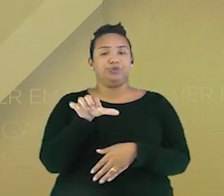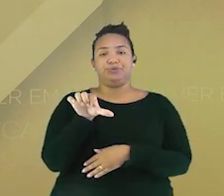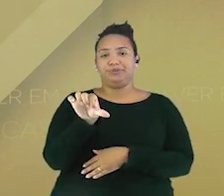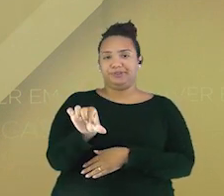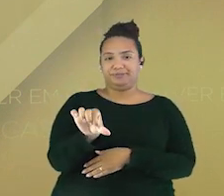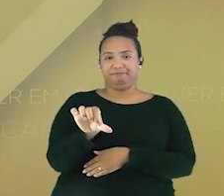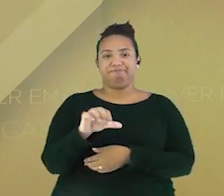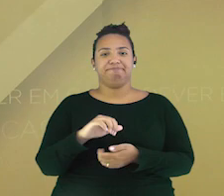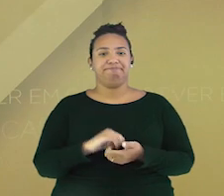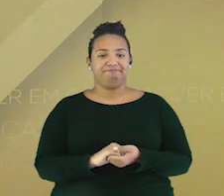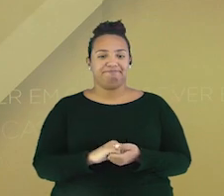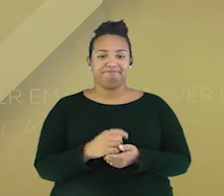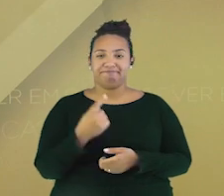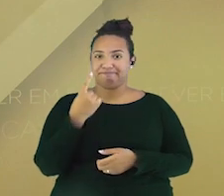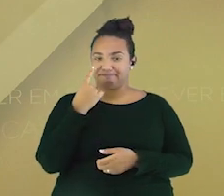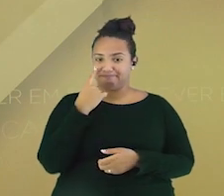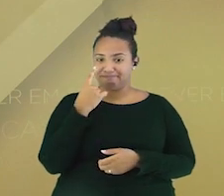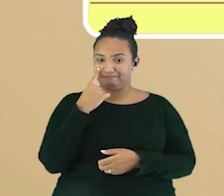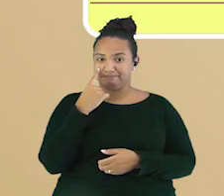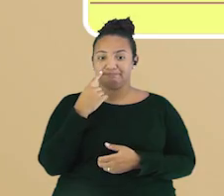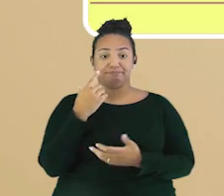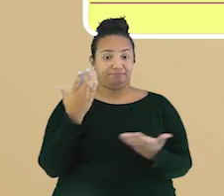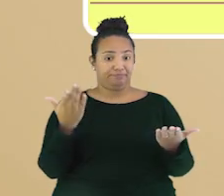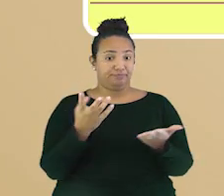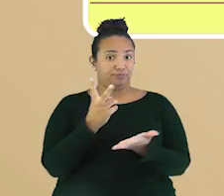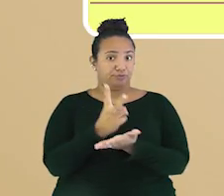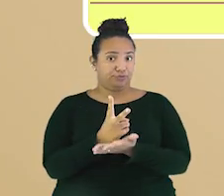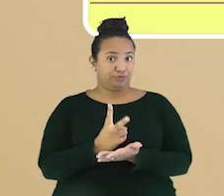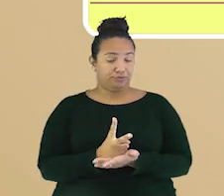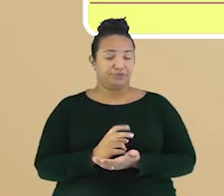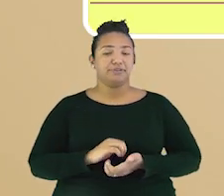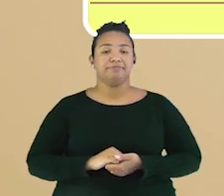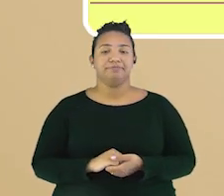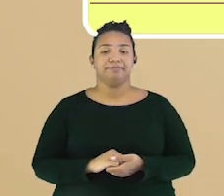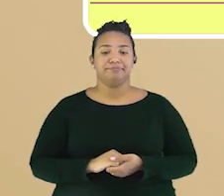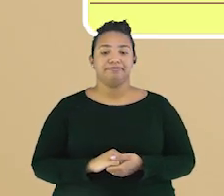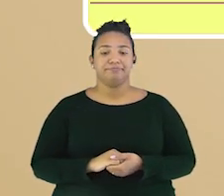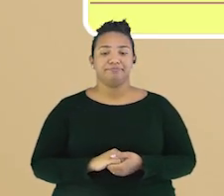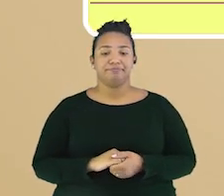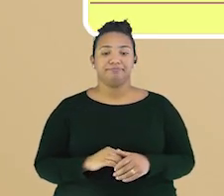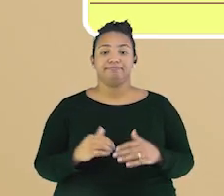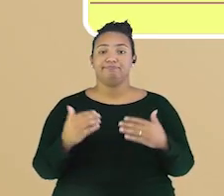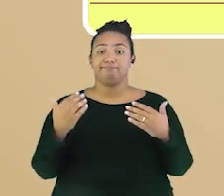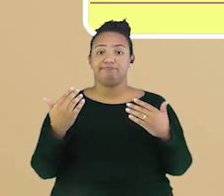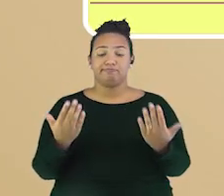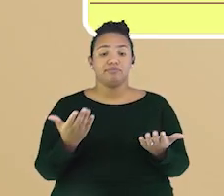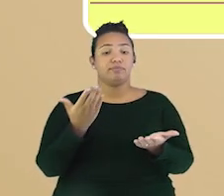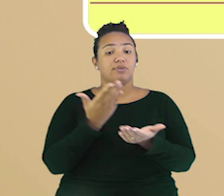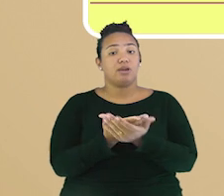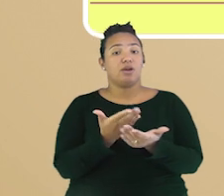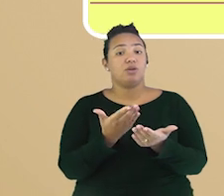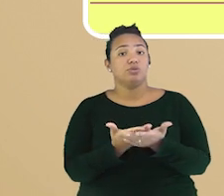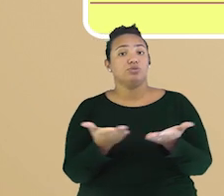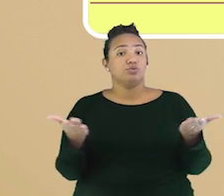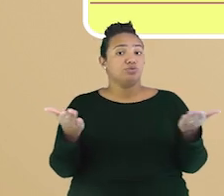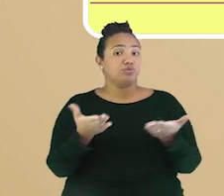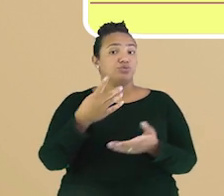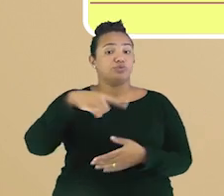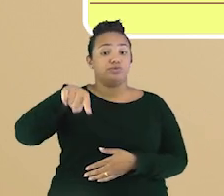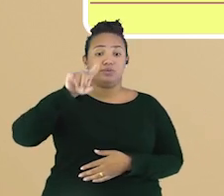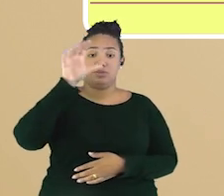Viram só, crianças? Então, vamos seguir. Crianças, nesta aula de hoje você também vai aprender a ideia de